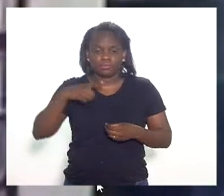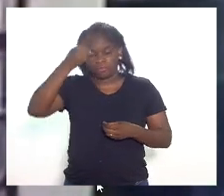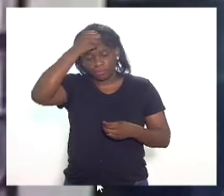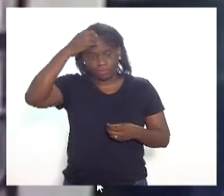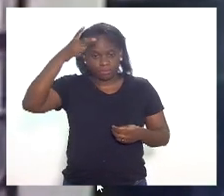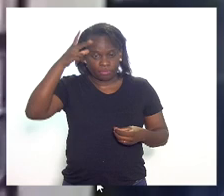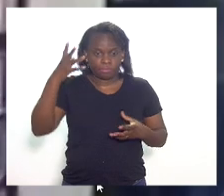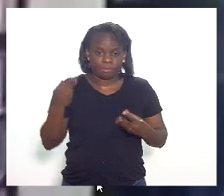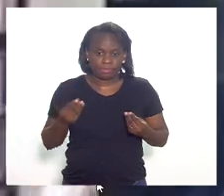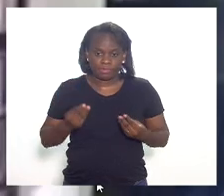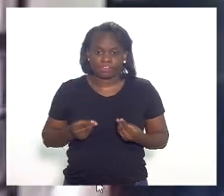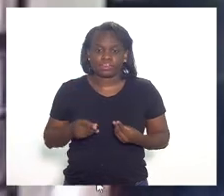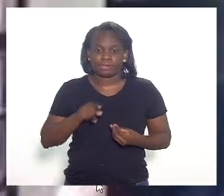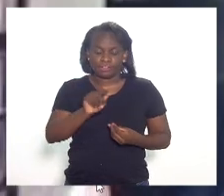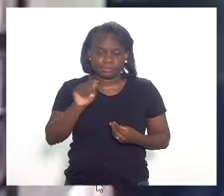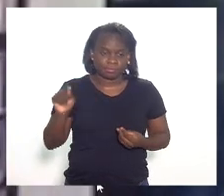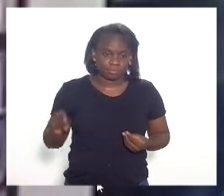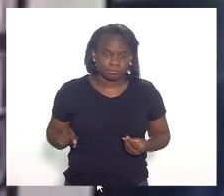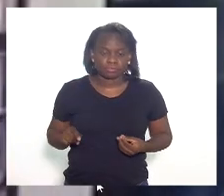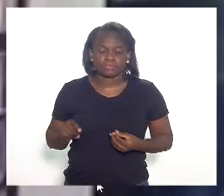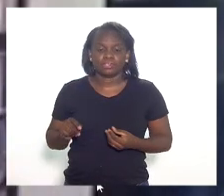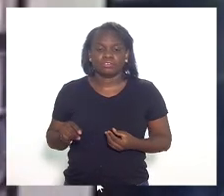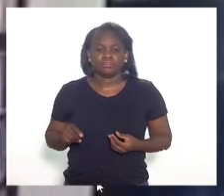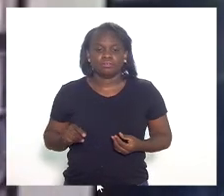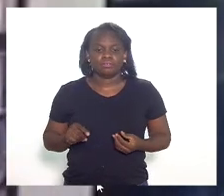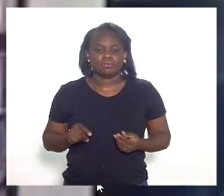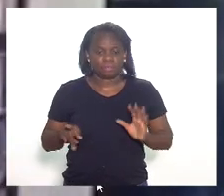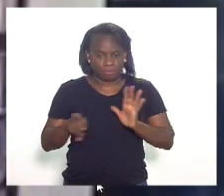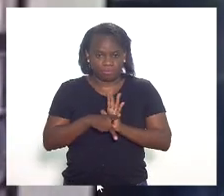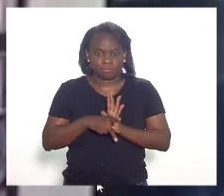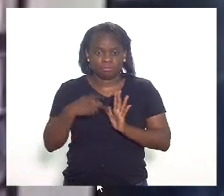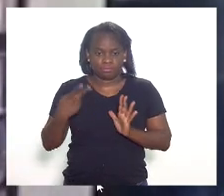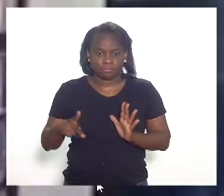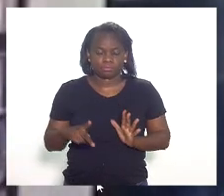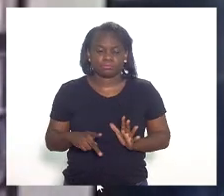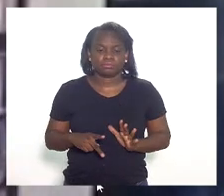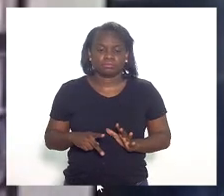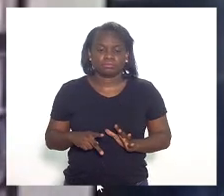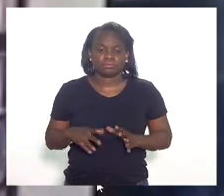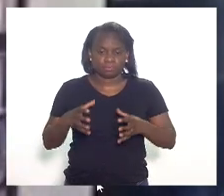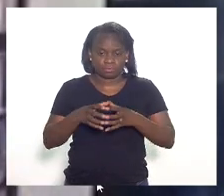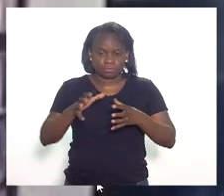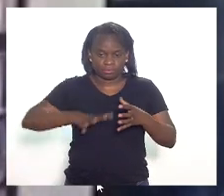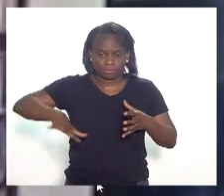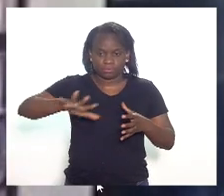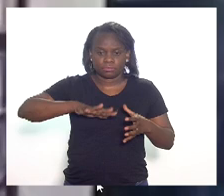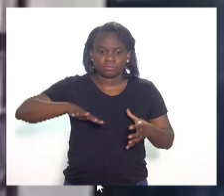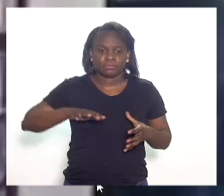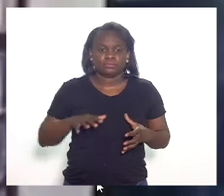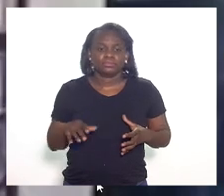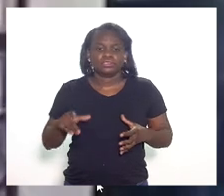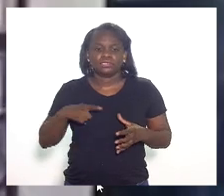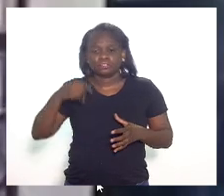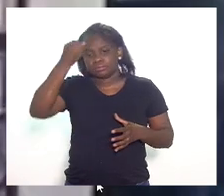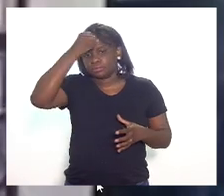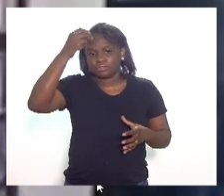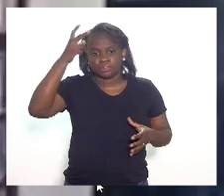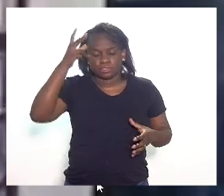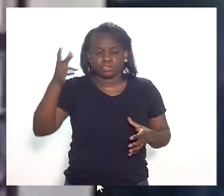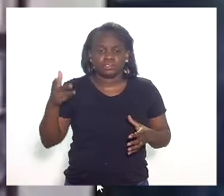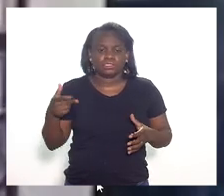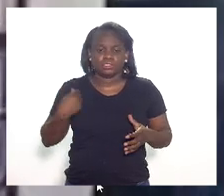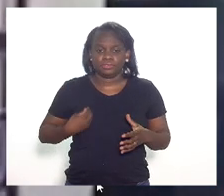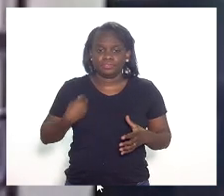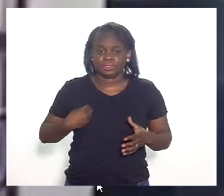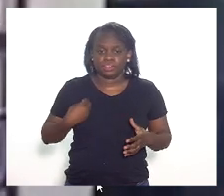desses que formam a região metropolitana, e existem municípios com condições